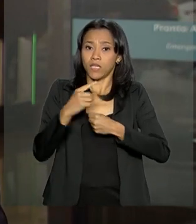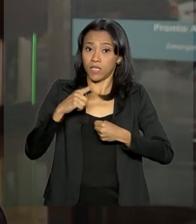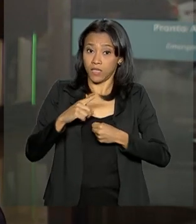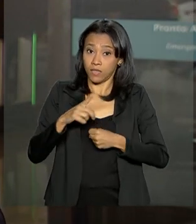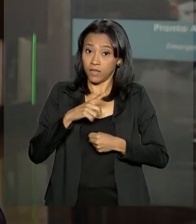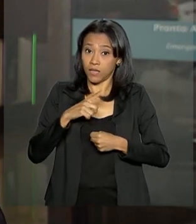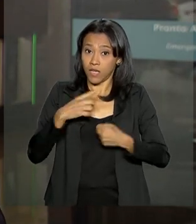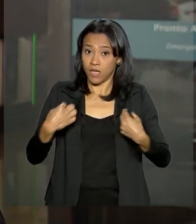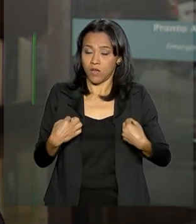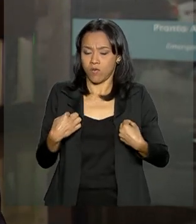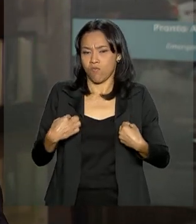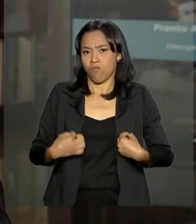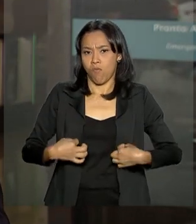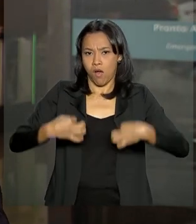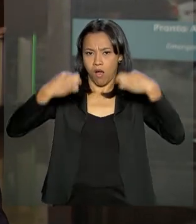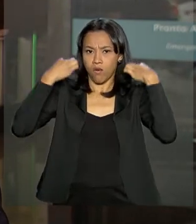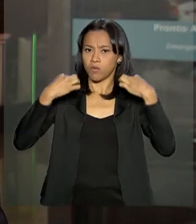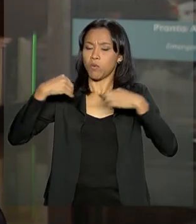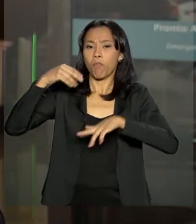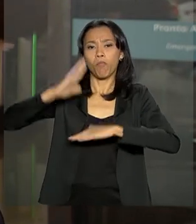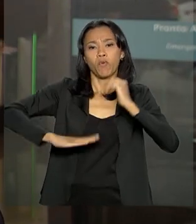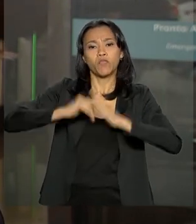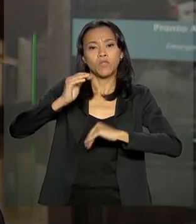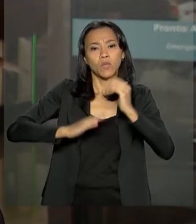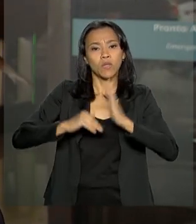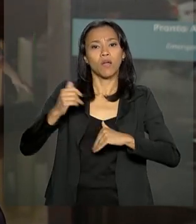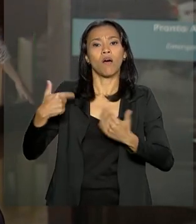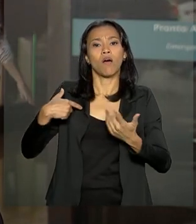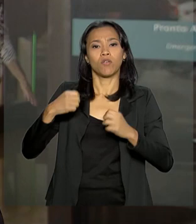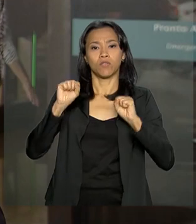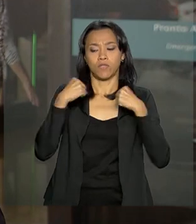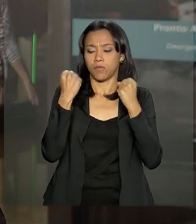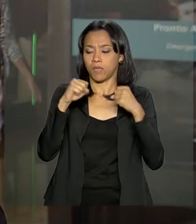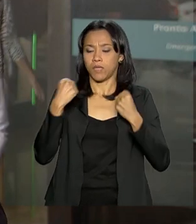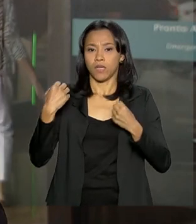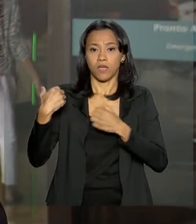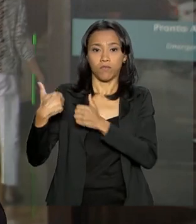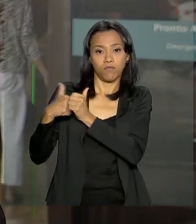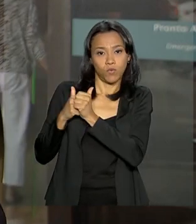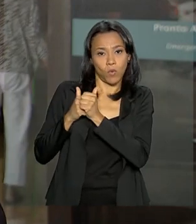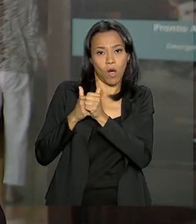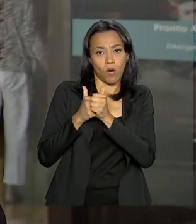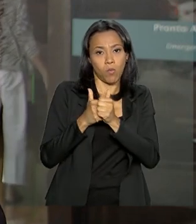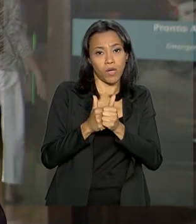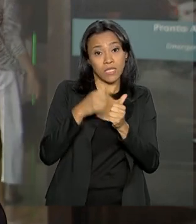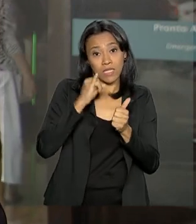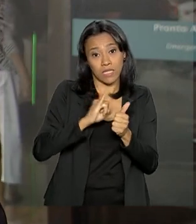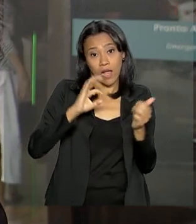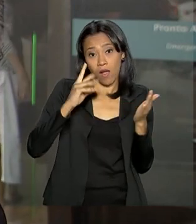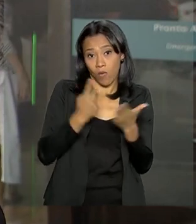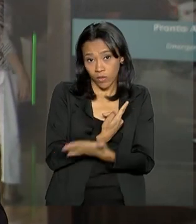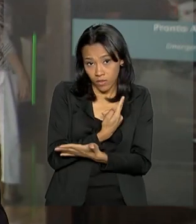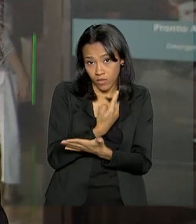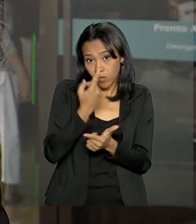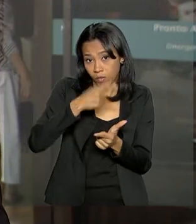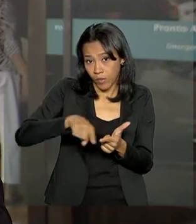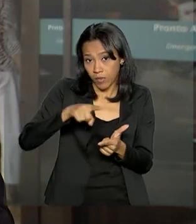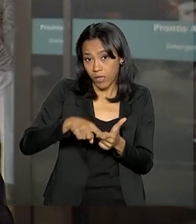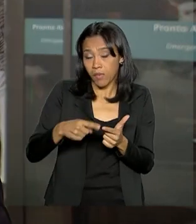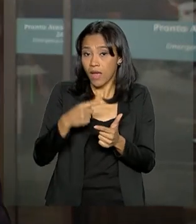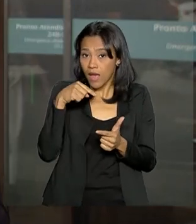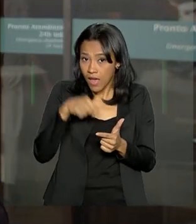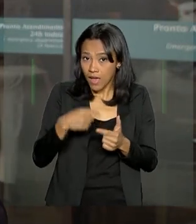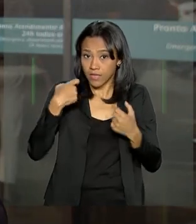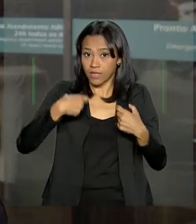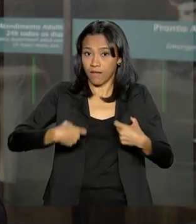para que um profissional de fisioterapia o acompanhe. Caso aconteça algum tipo de problema, essa faixa ajuda